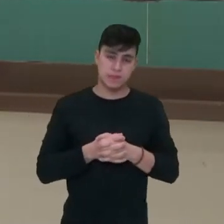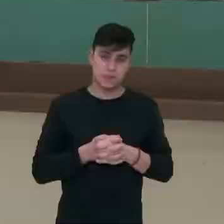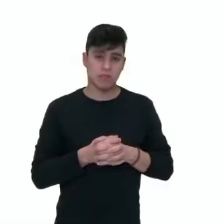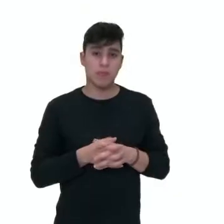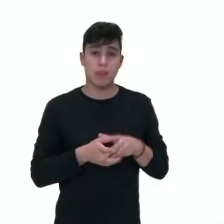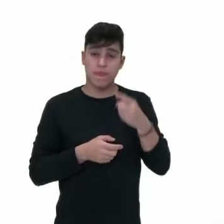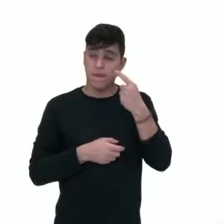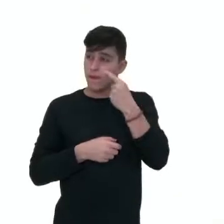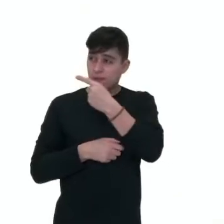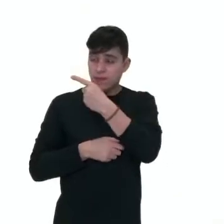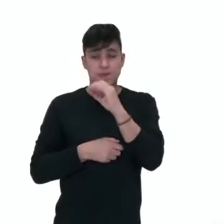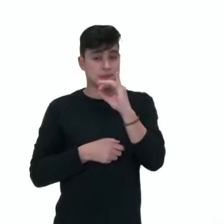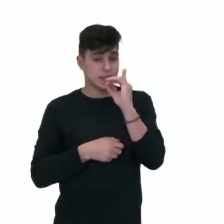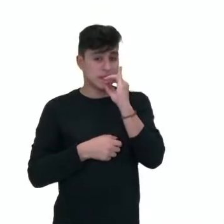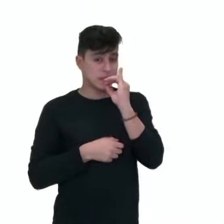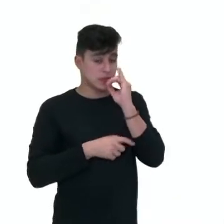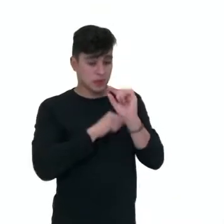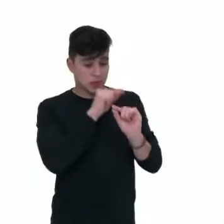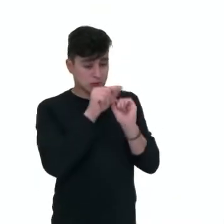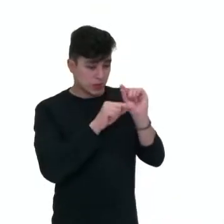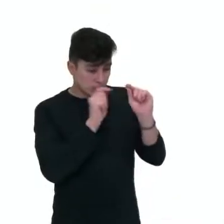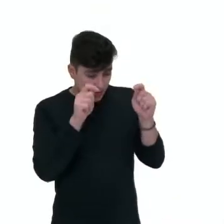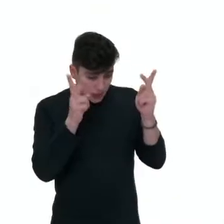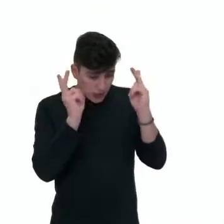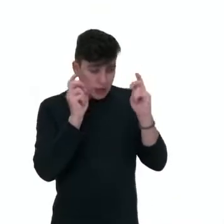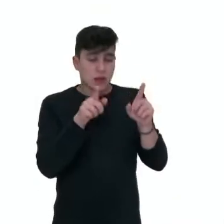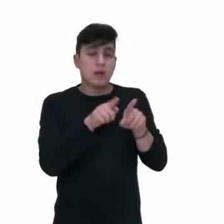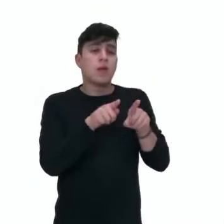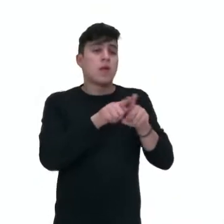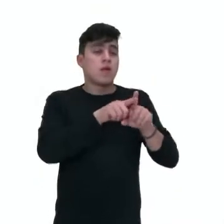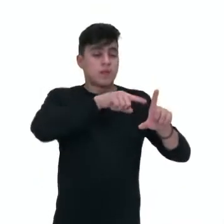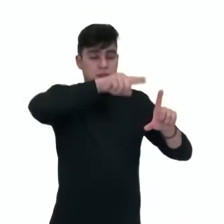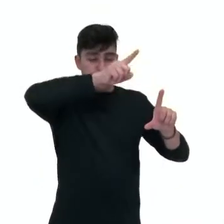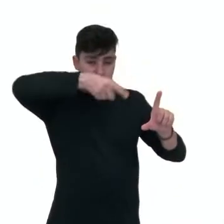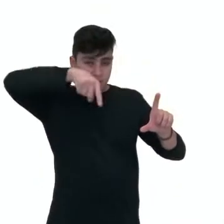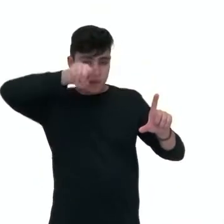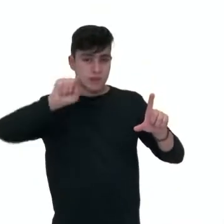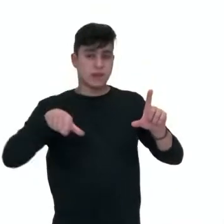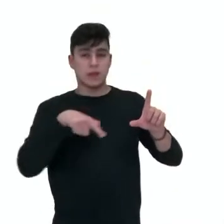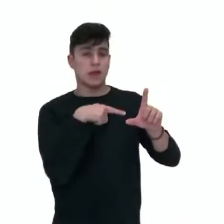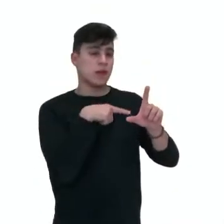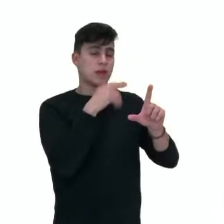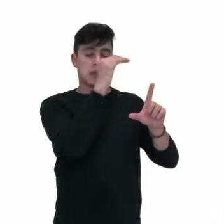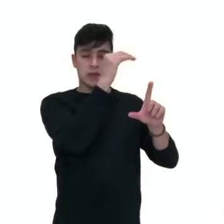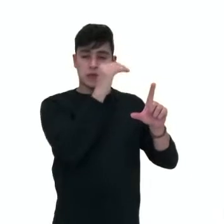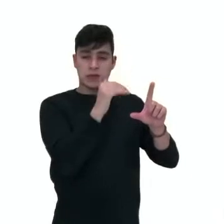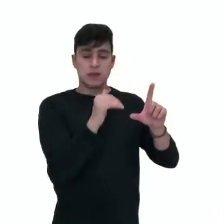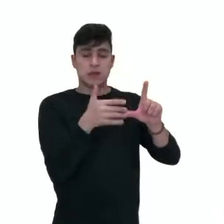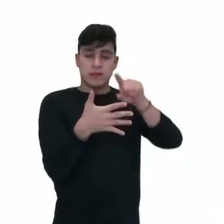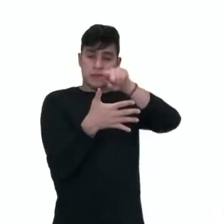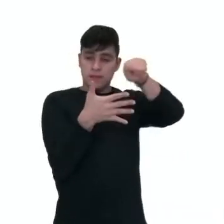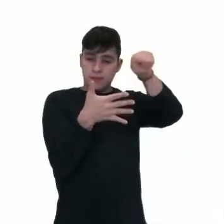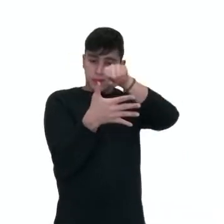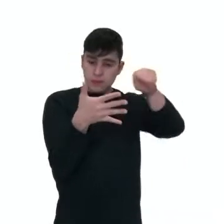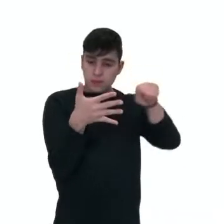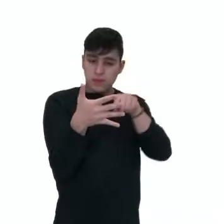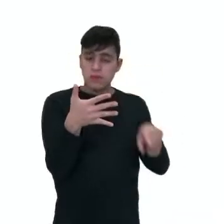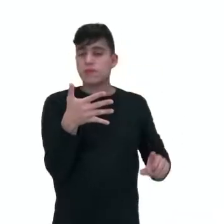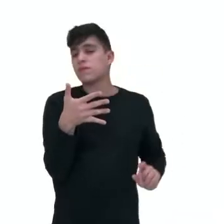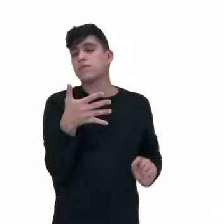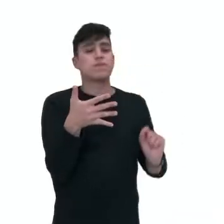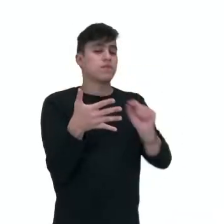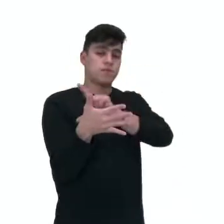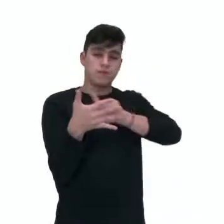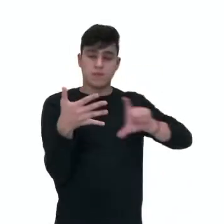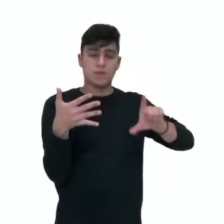Agora, observe o exemplo a seguir, onde é possível perceber que as notas musicais estão distribuídas em cinco linhas, né? Que são o quê? O